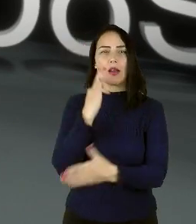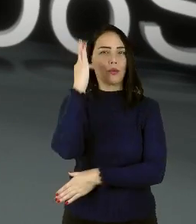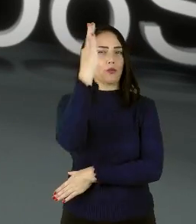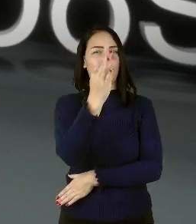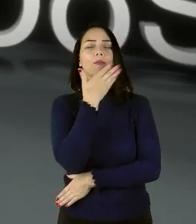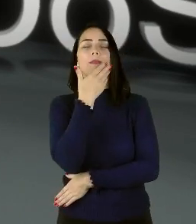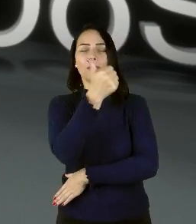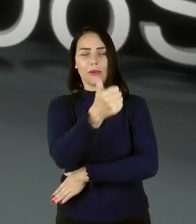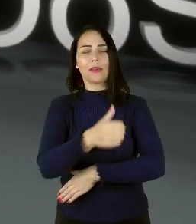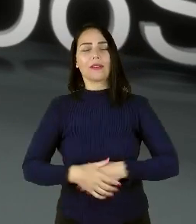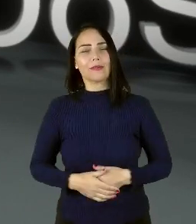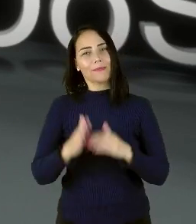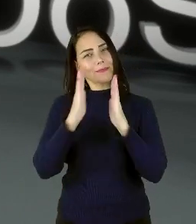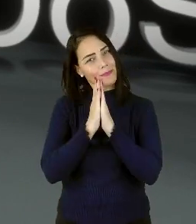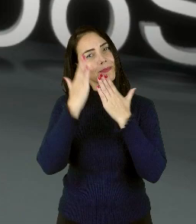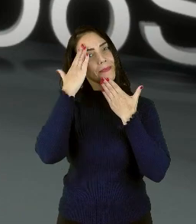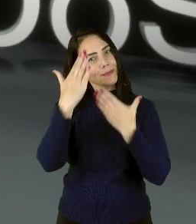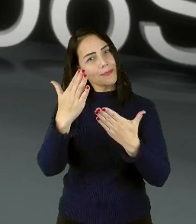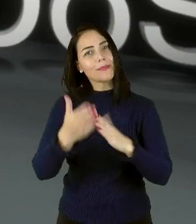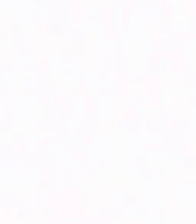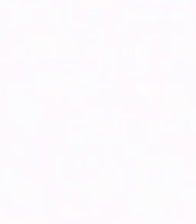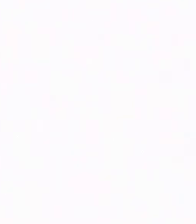amanhã pode ser melhor. Obrigado.